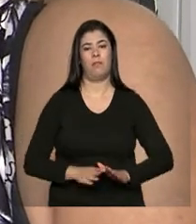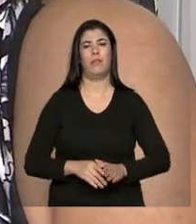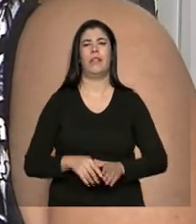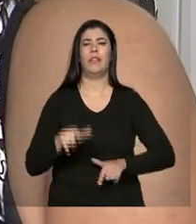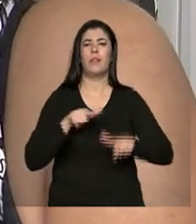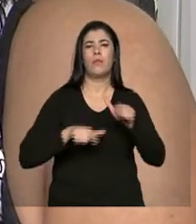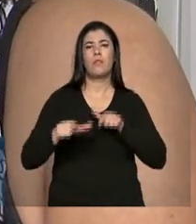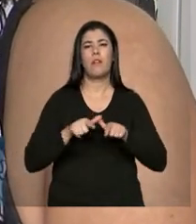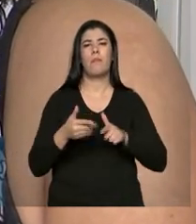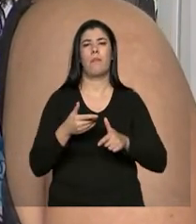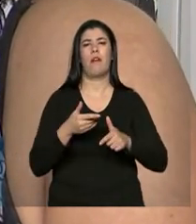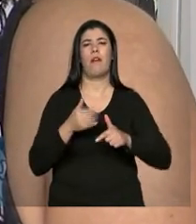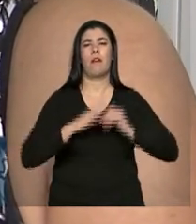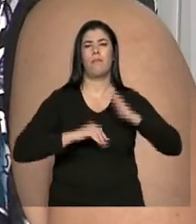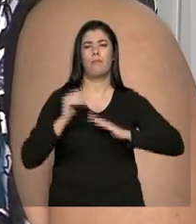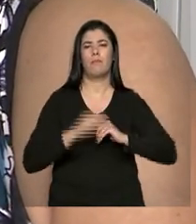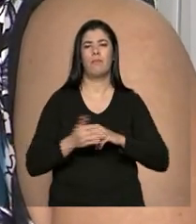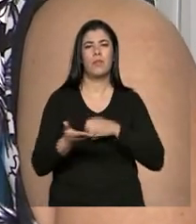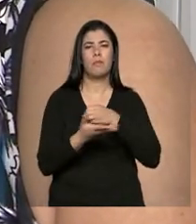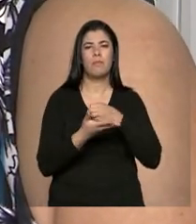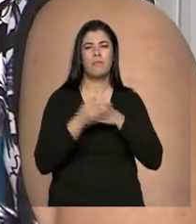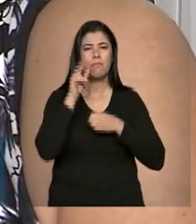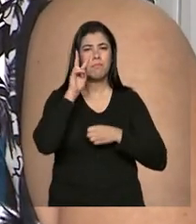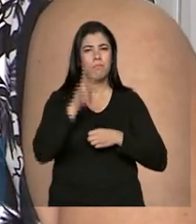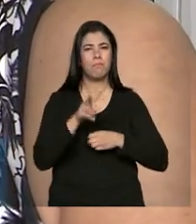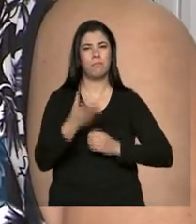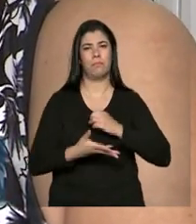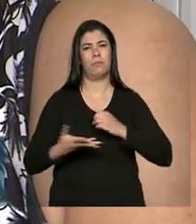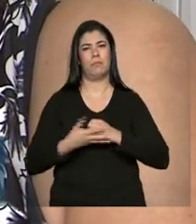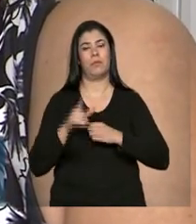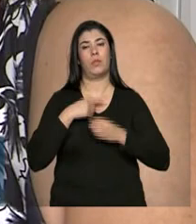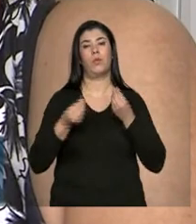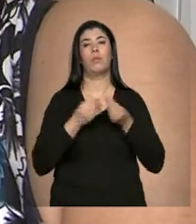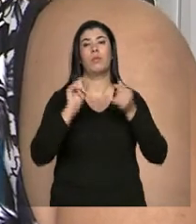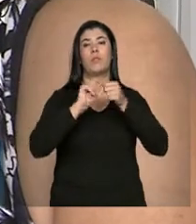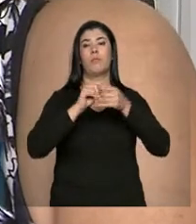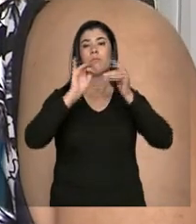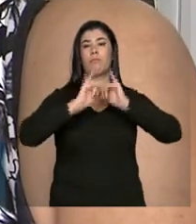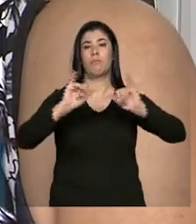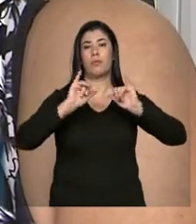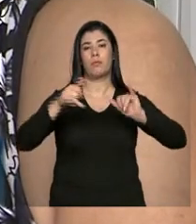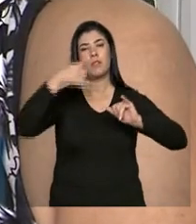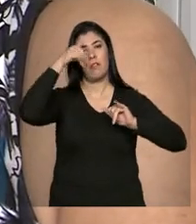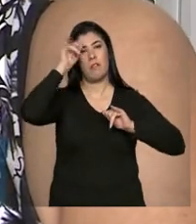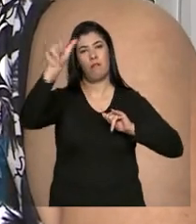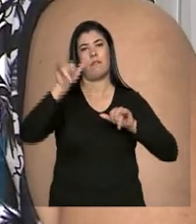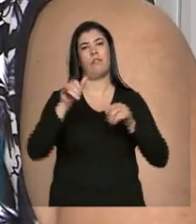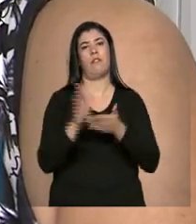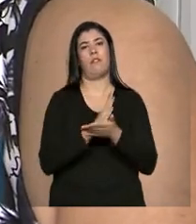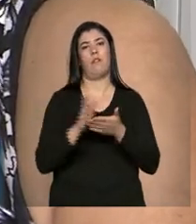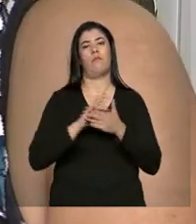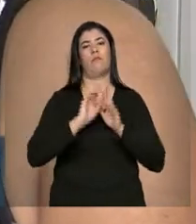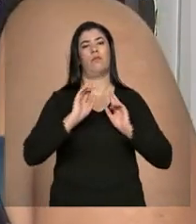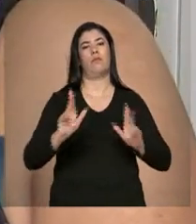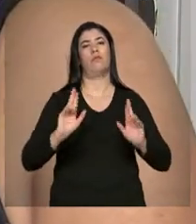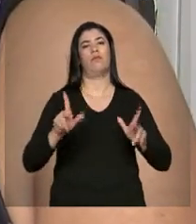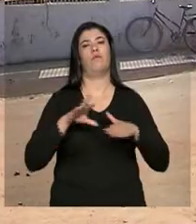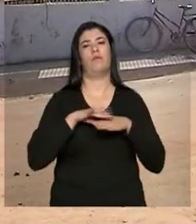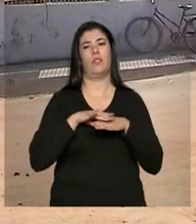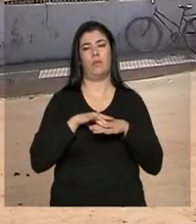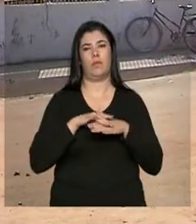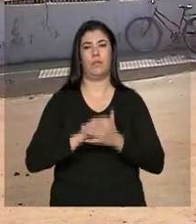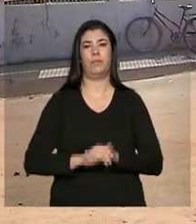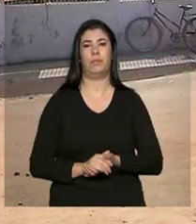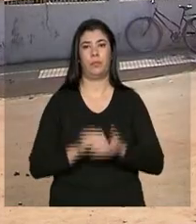básica se basa fundamentalmente na promoção e prevenção das diferentes doenças.